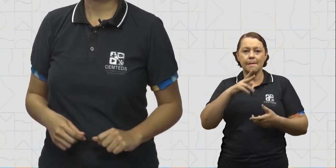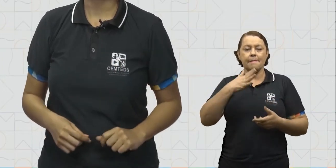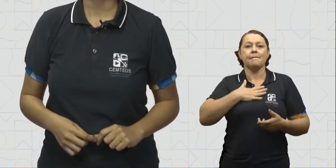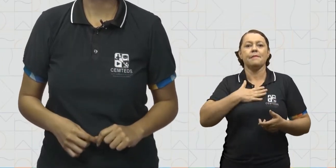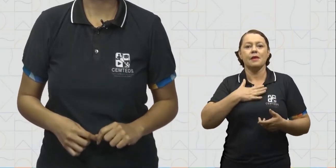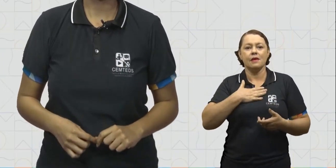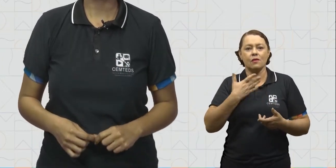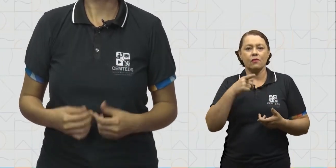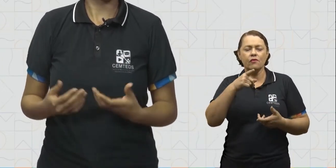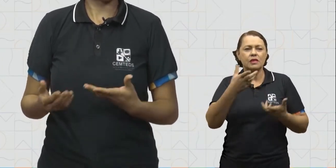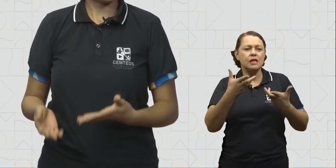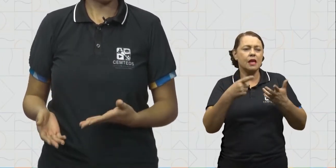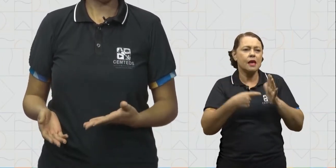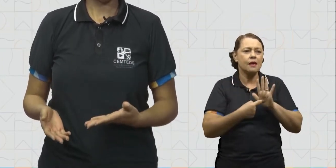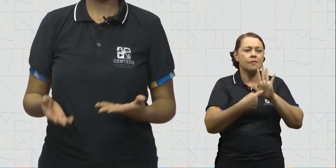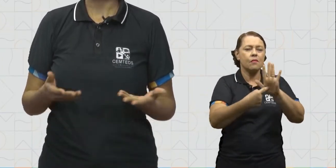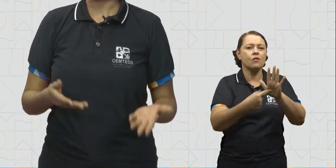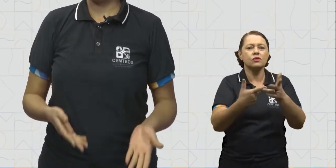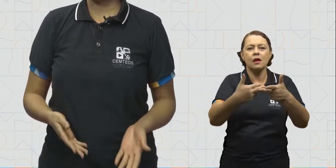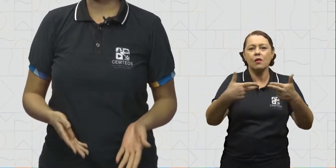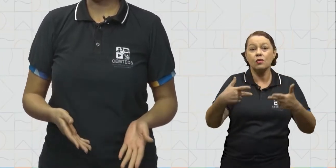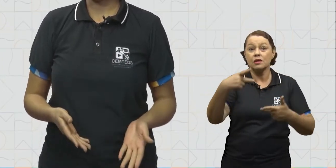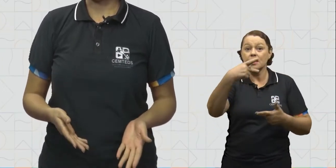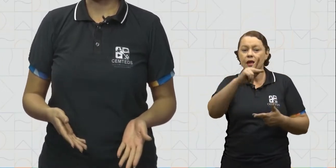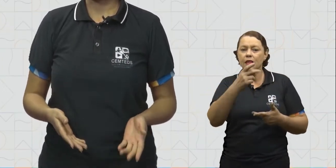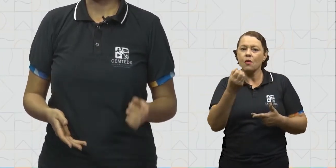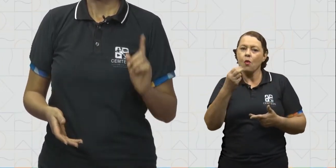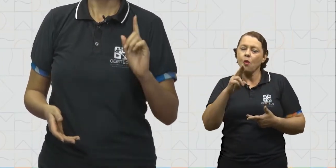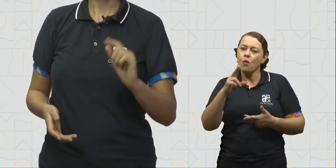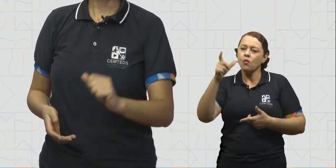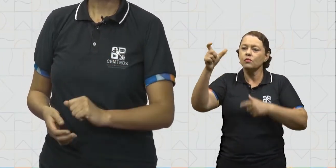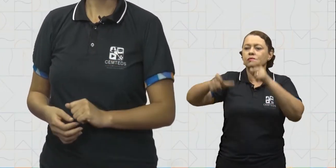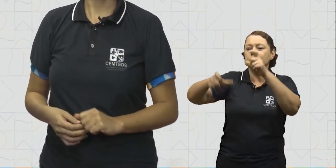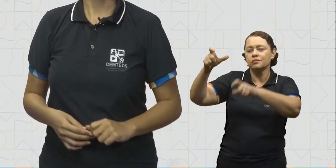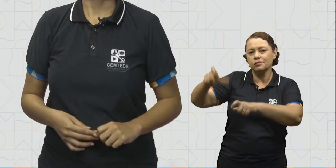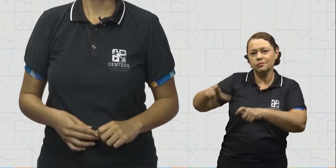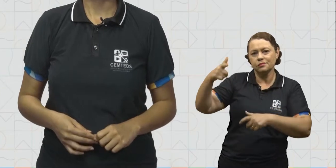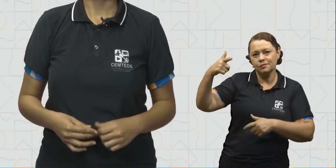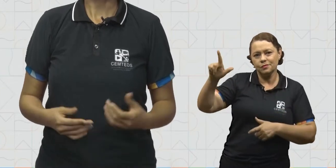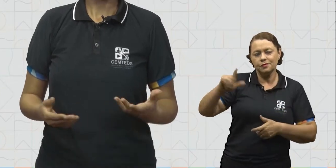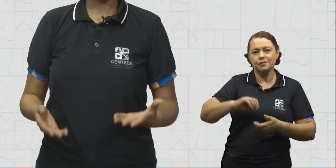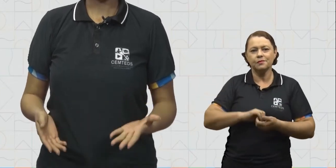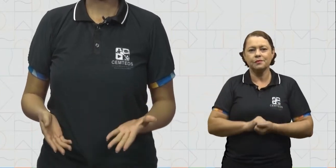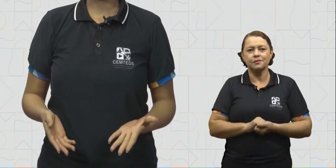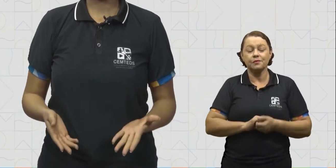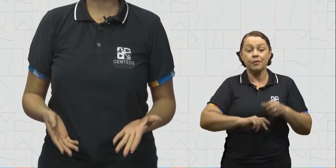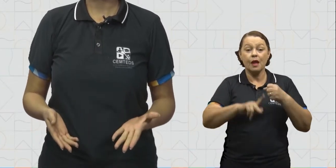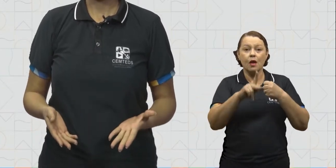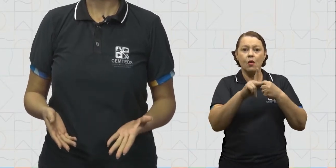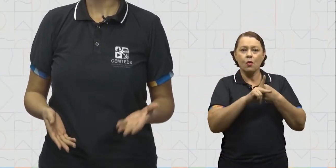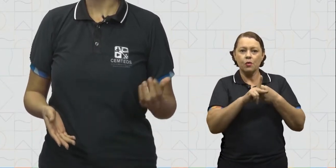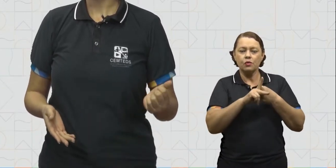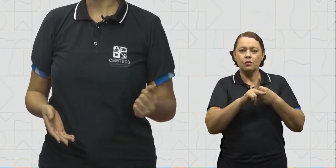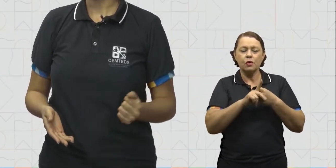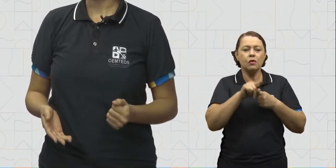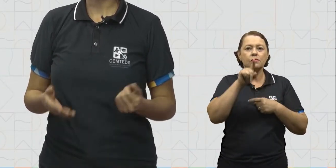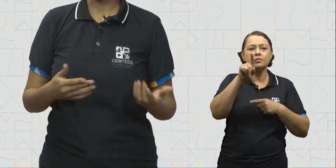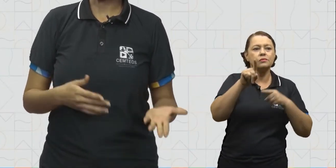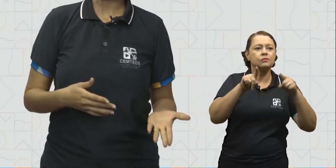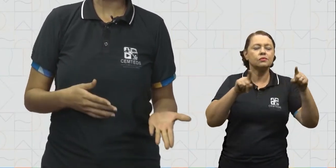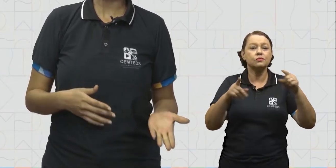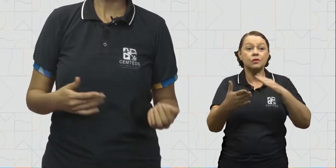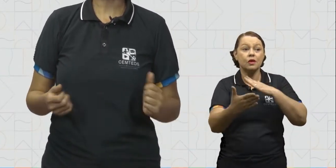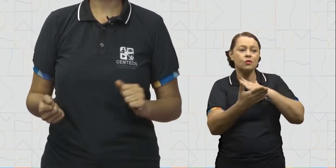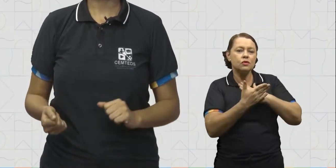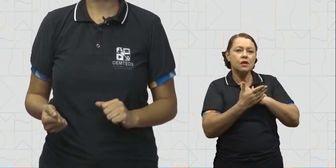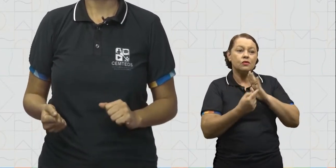você quer indicar algo que é seu ou de outras pessoas. O pronome demonstrativo nos ajuda a indicarmos a posição de